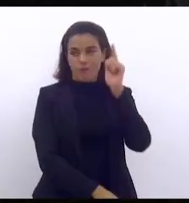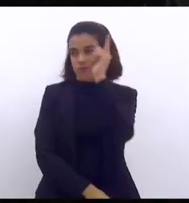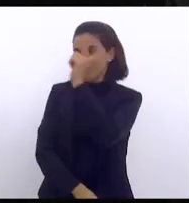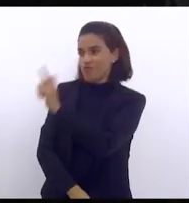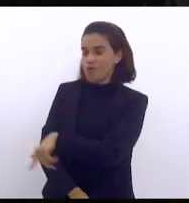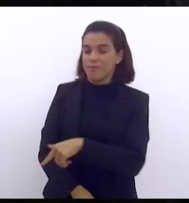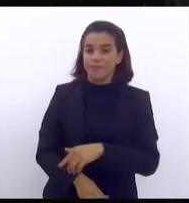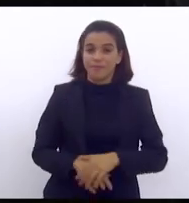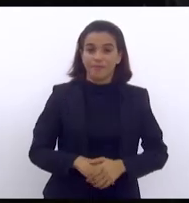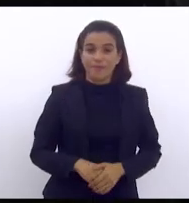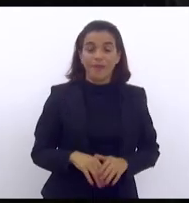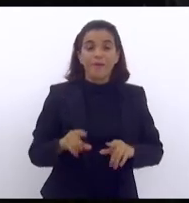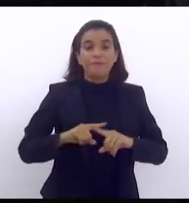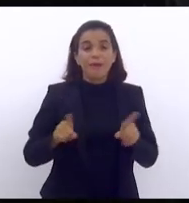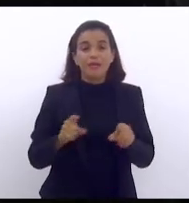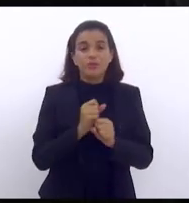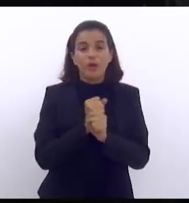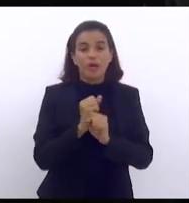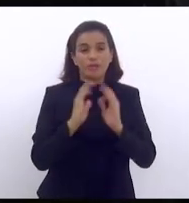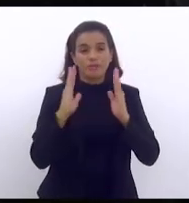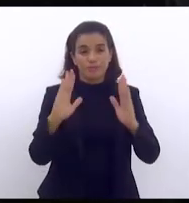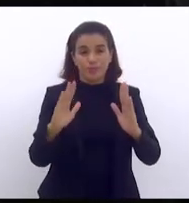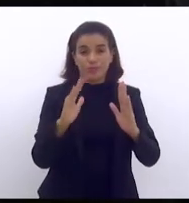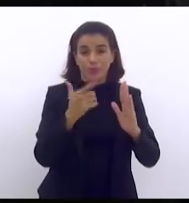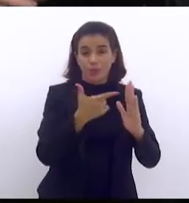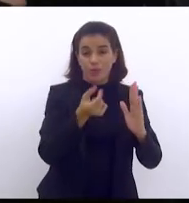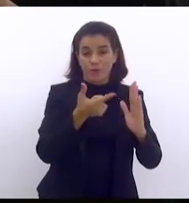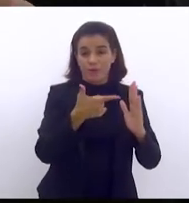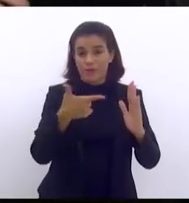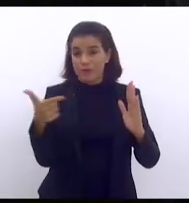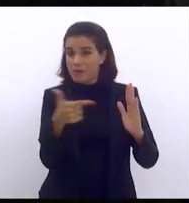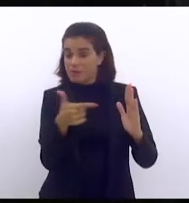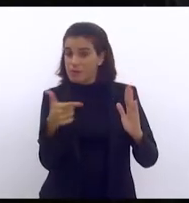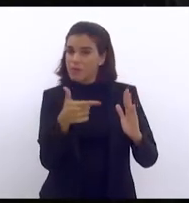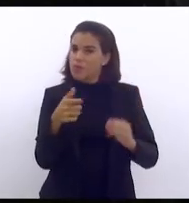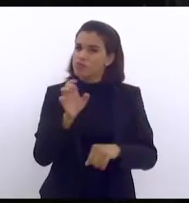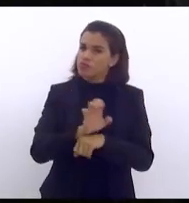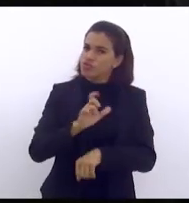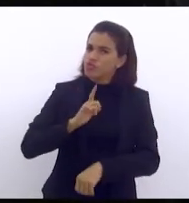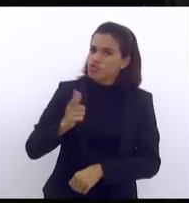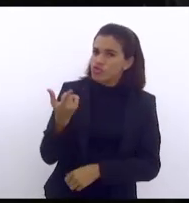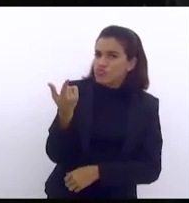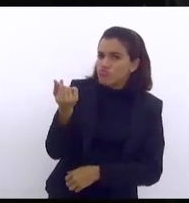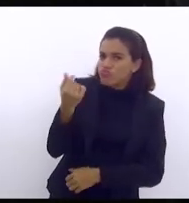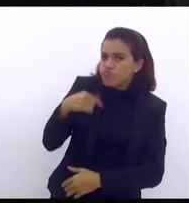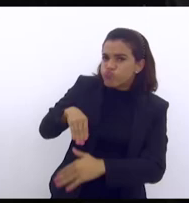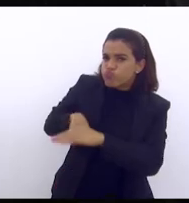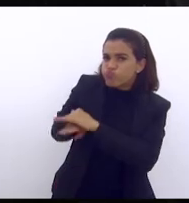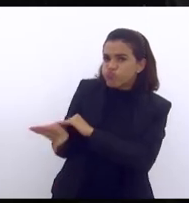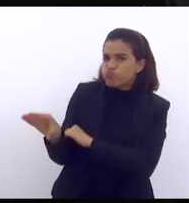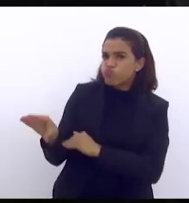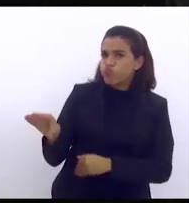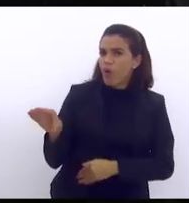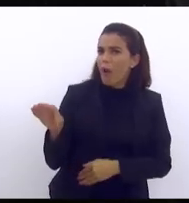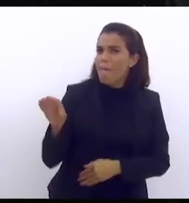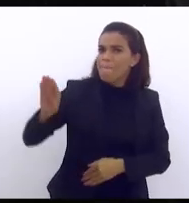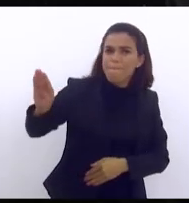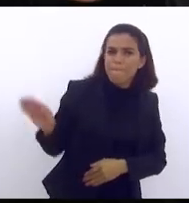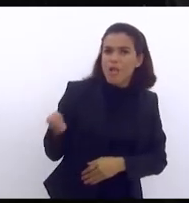e o ano de 22 o Estado não tinha bilhões da venda da CEDAI